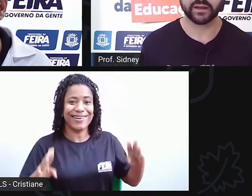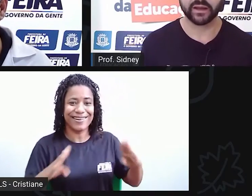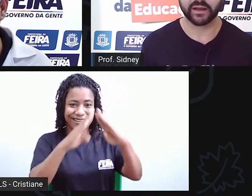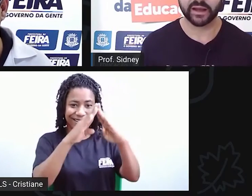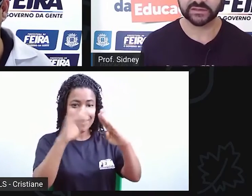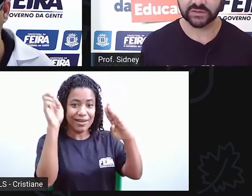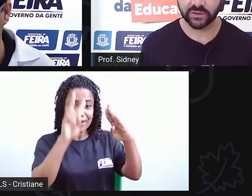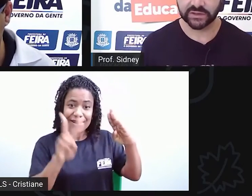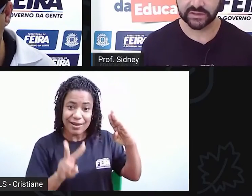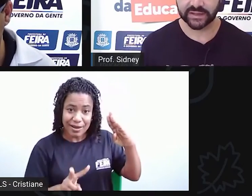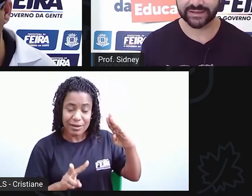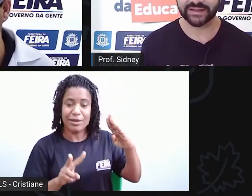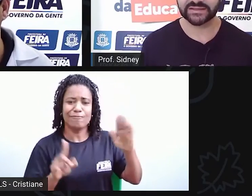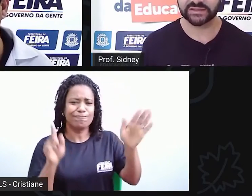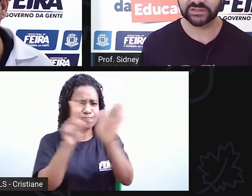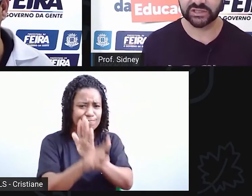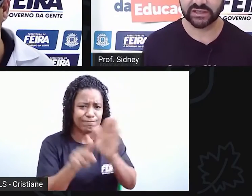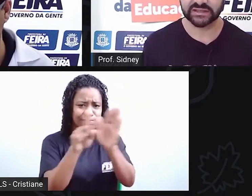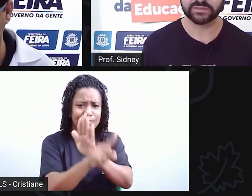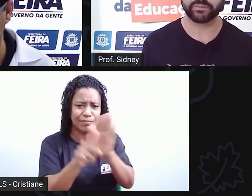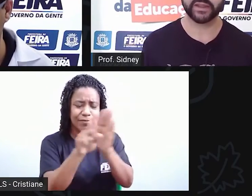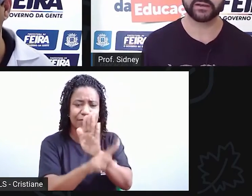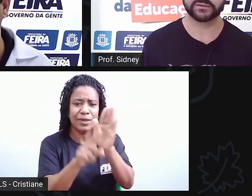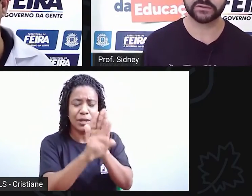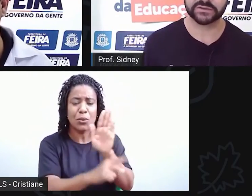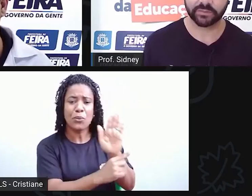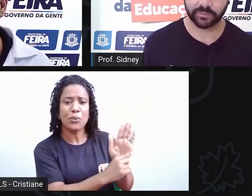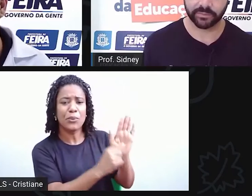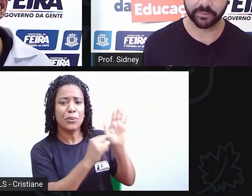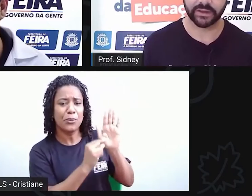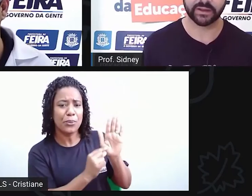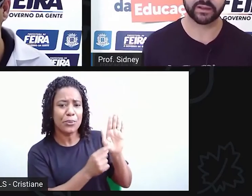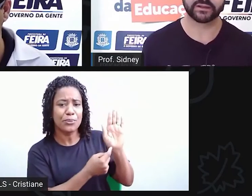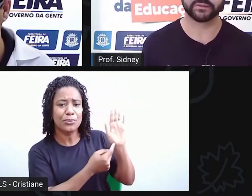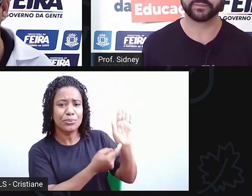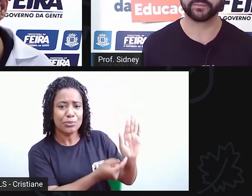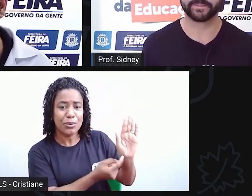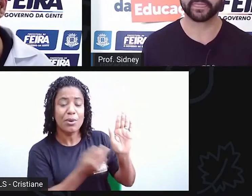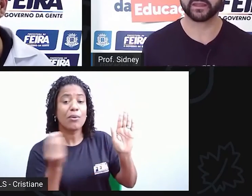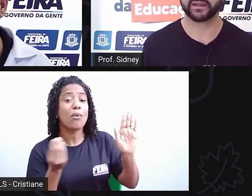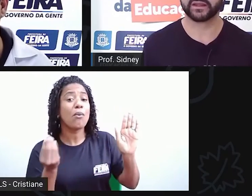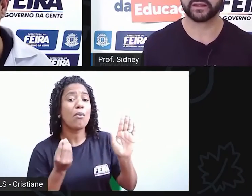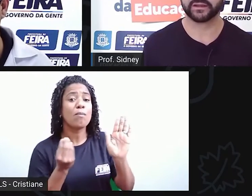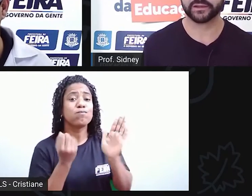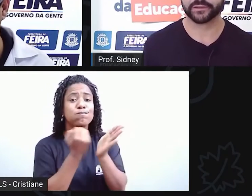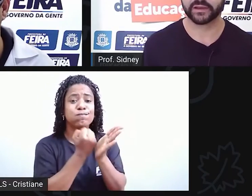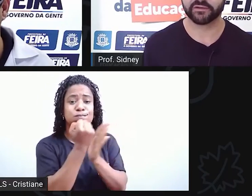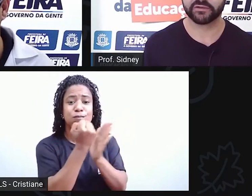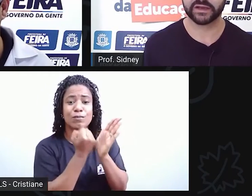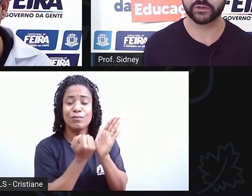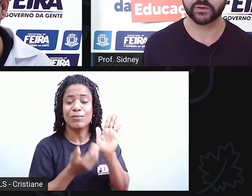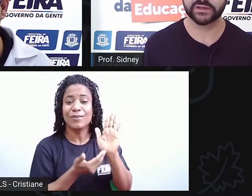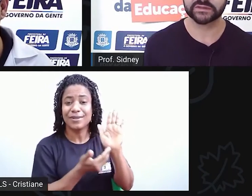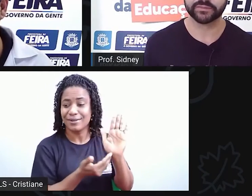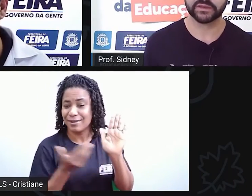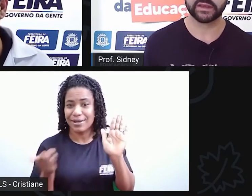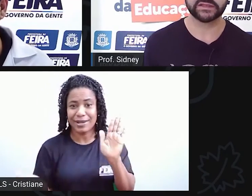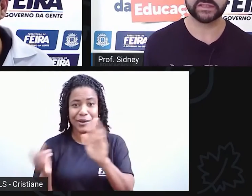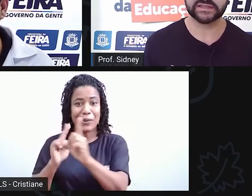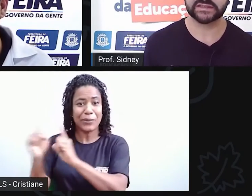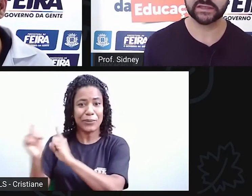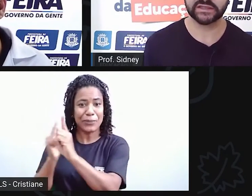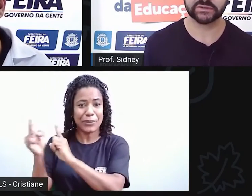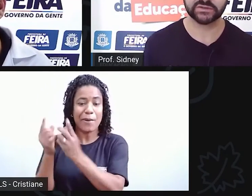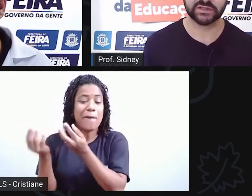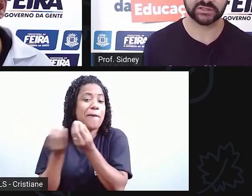ações decididas pelos vereadores, que